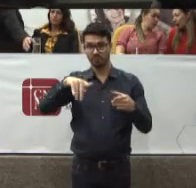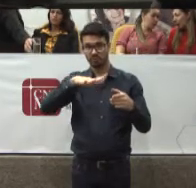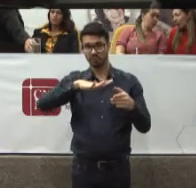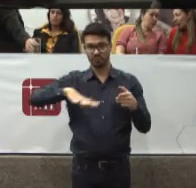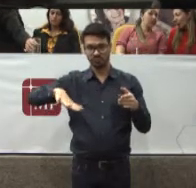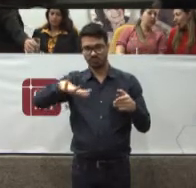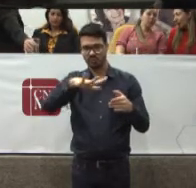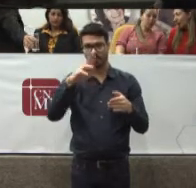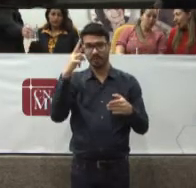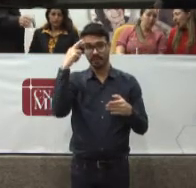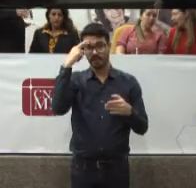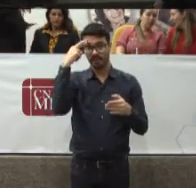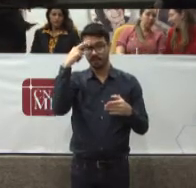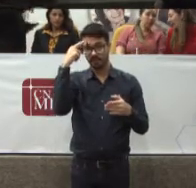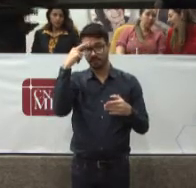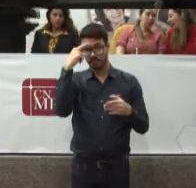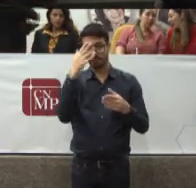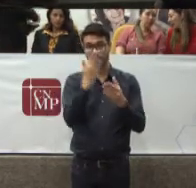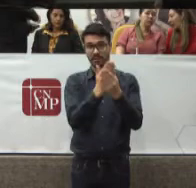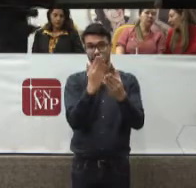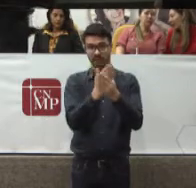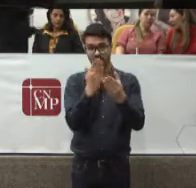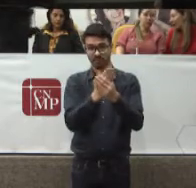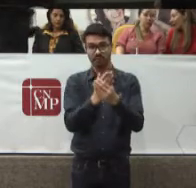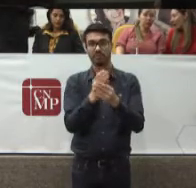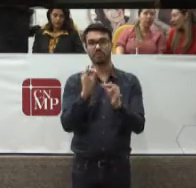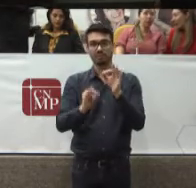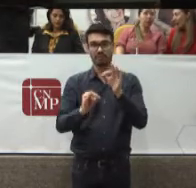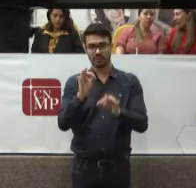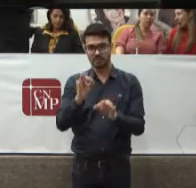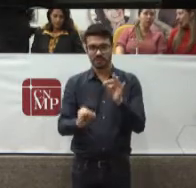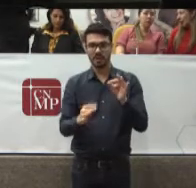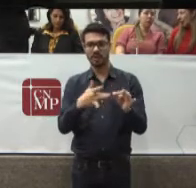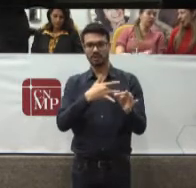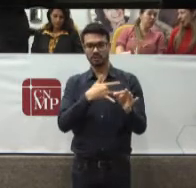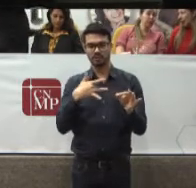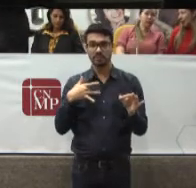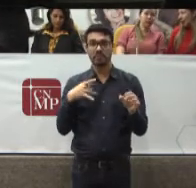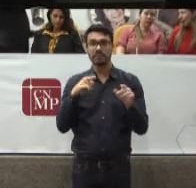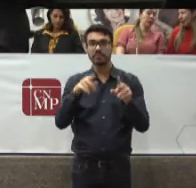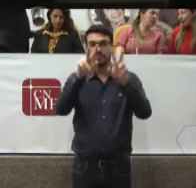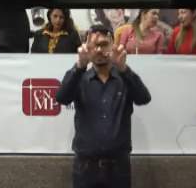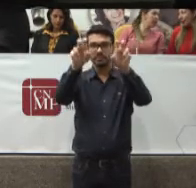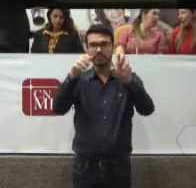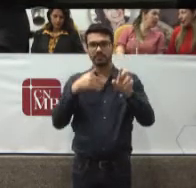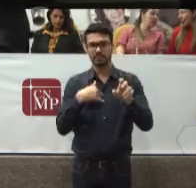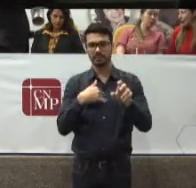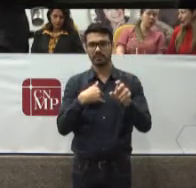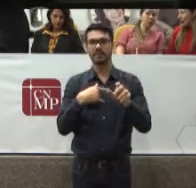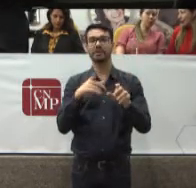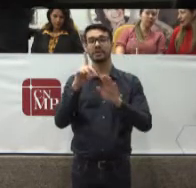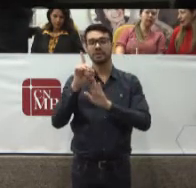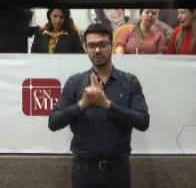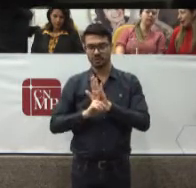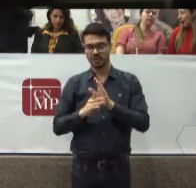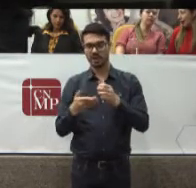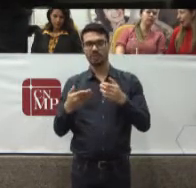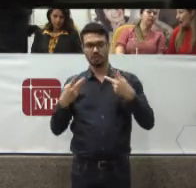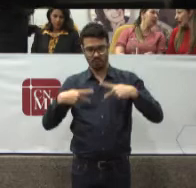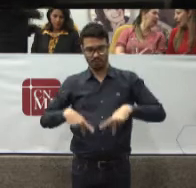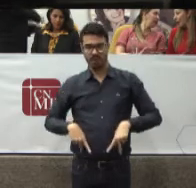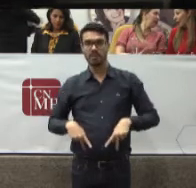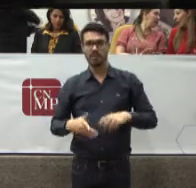reflexões Sobre a judicialização Da saúde Tratar Da promoção Da saúde De como Direito Humano